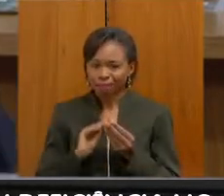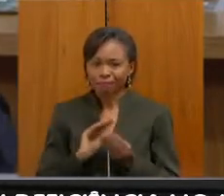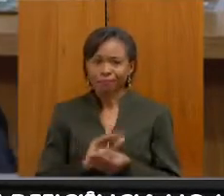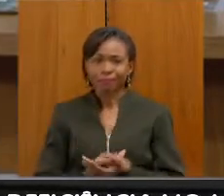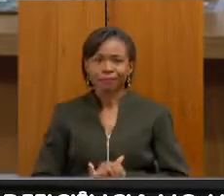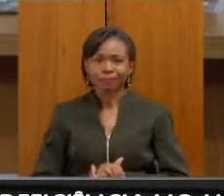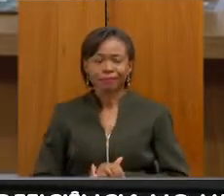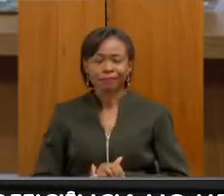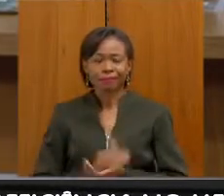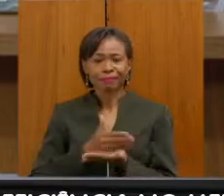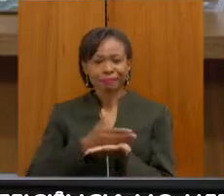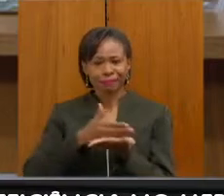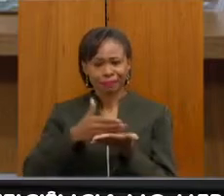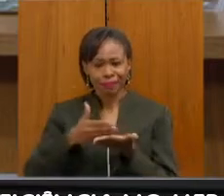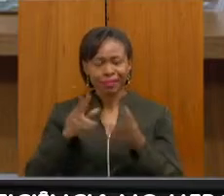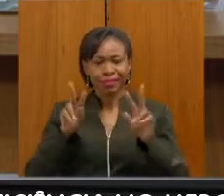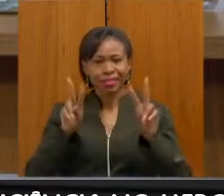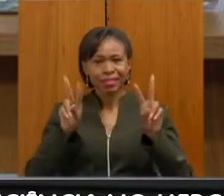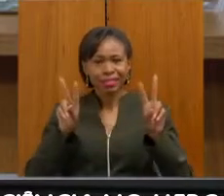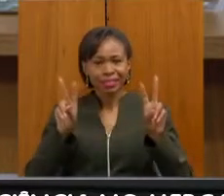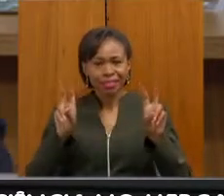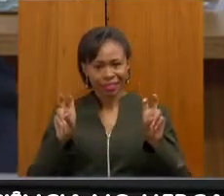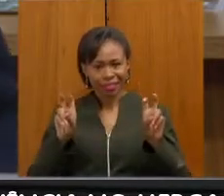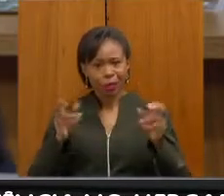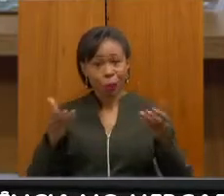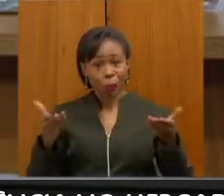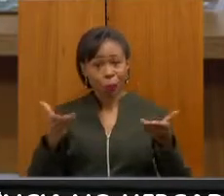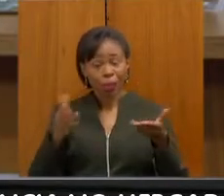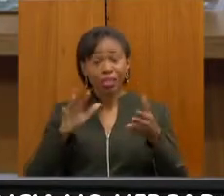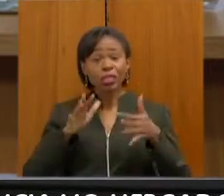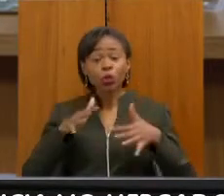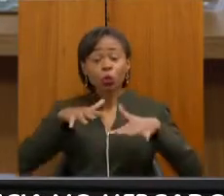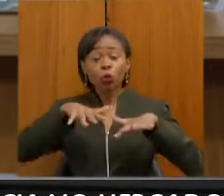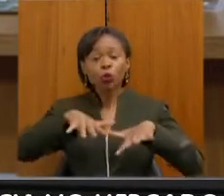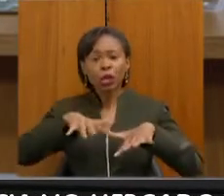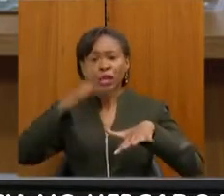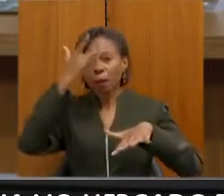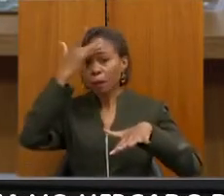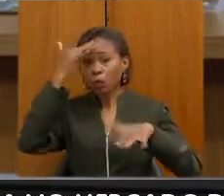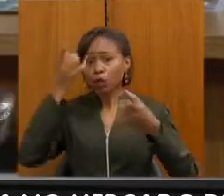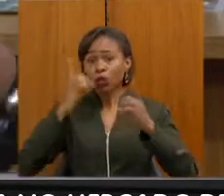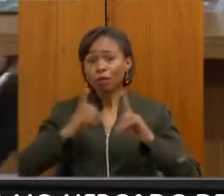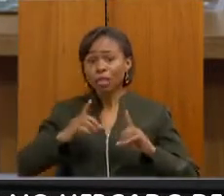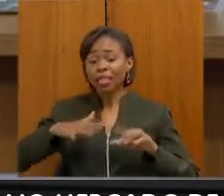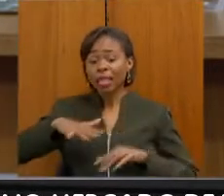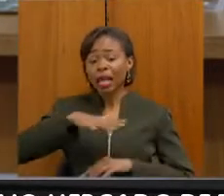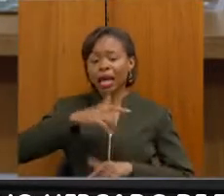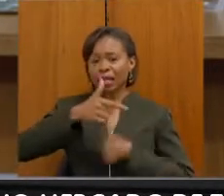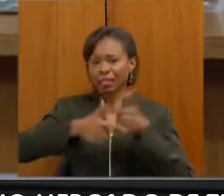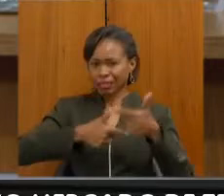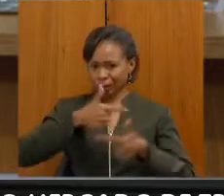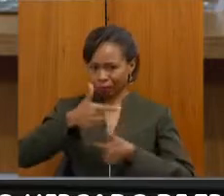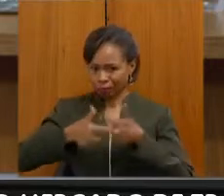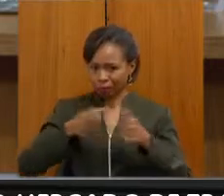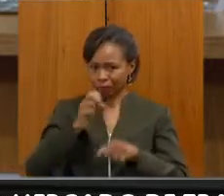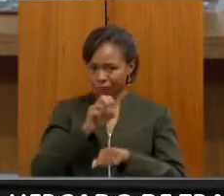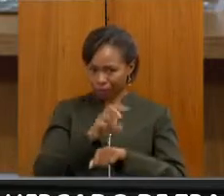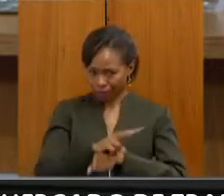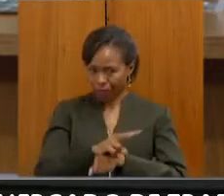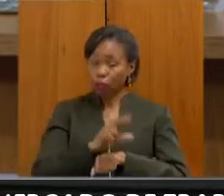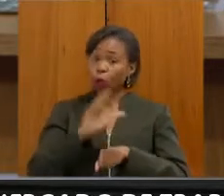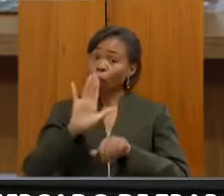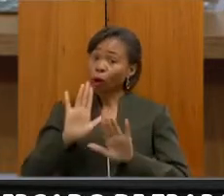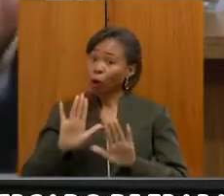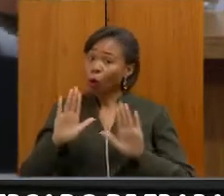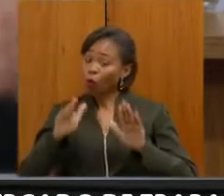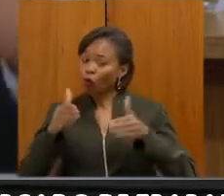Bom, então, para começar o tema de hoje, que é a inclusão da pessoa com deficiência no mercado de trabalho, hoje a gente foca especificamente na oferta de cursos